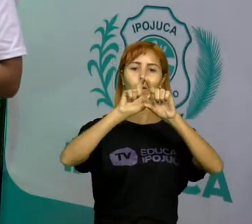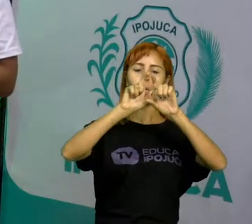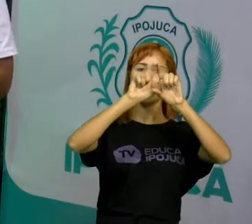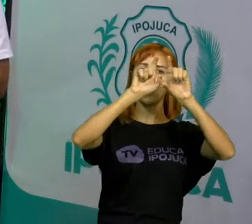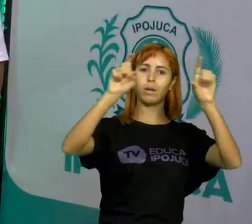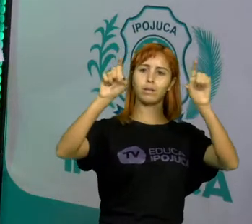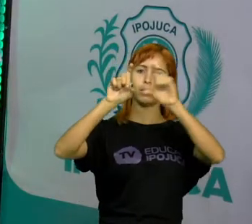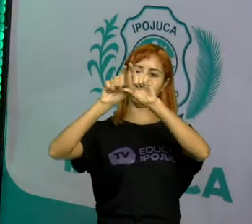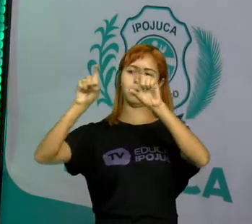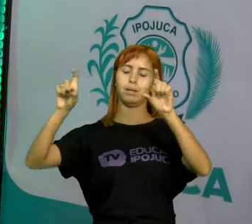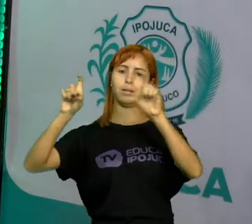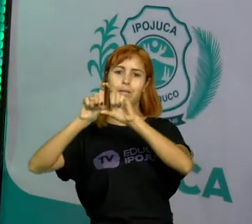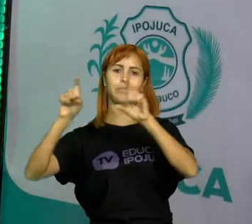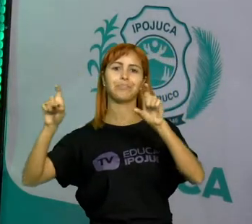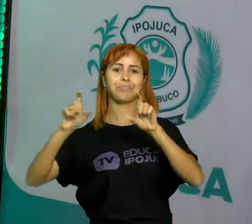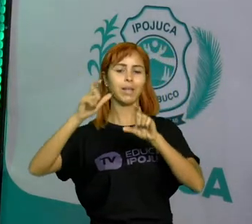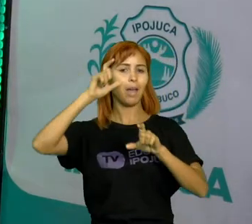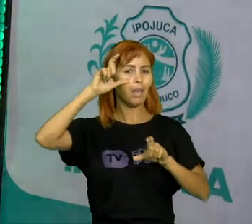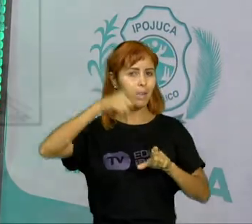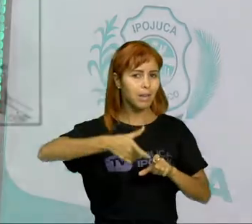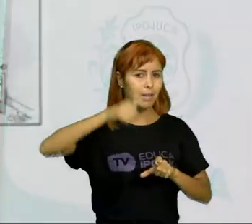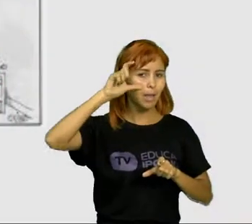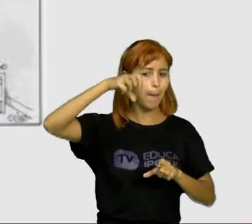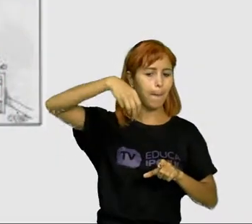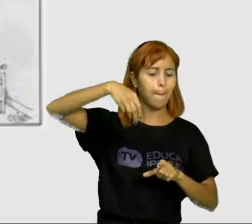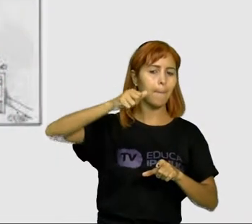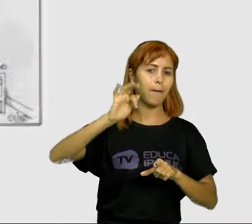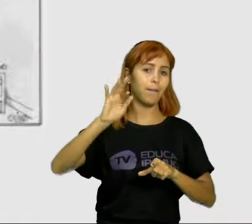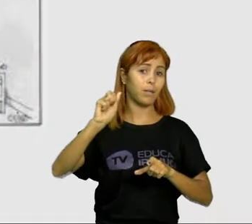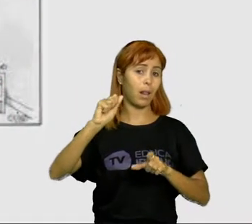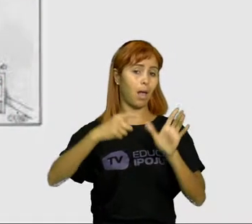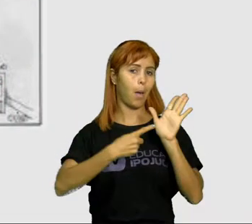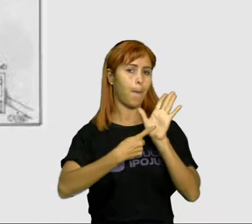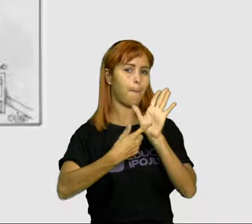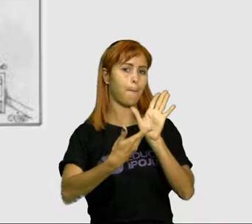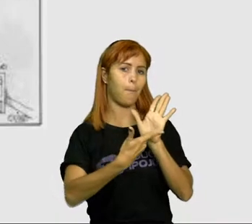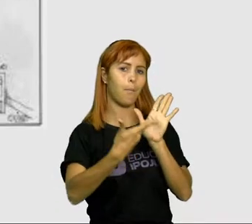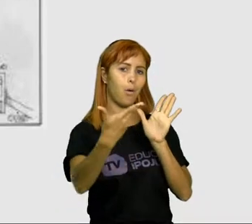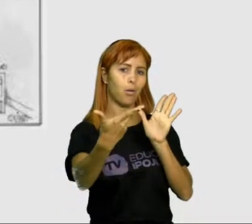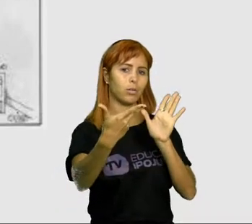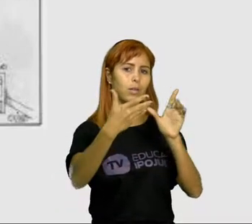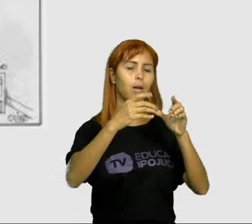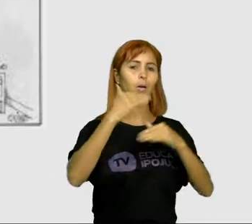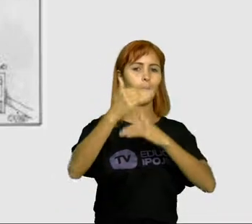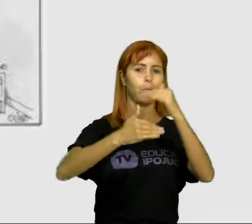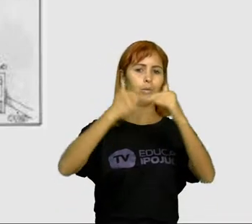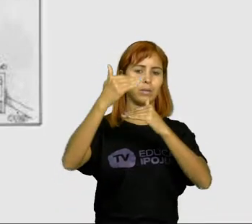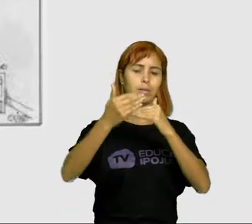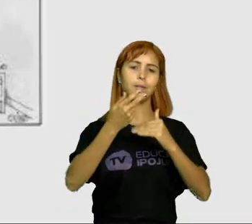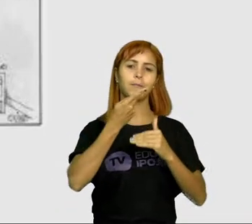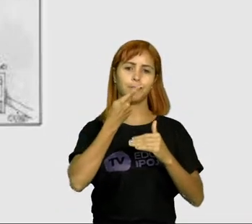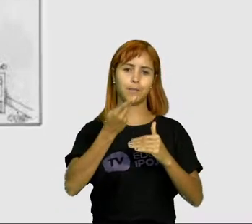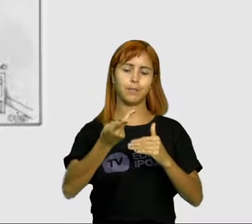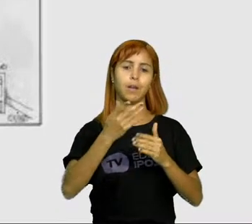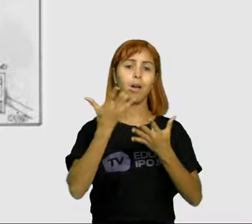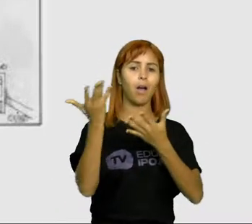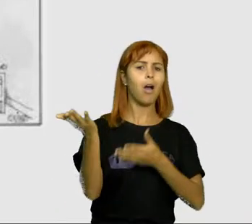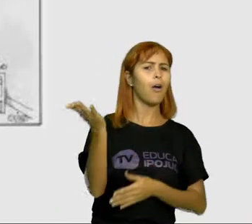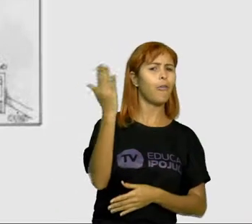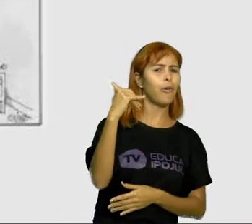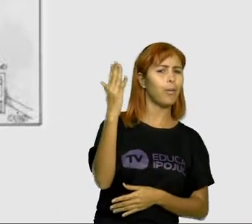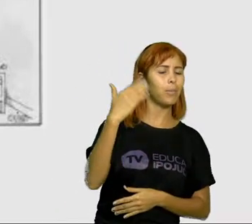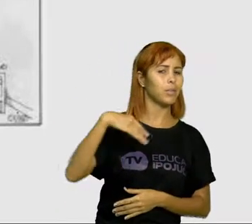Mafalda, que ela é bem interessante, e aí ela mostra aqui, no processo dela aqui, ela fala, Vamos